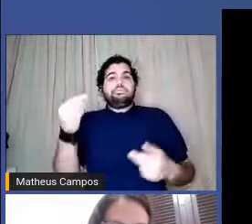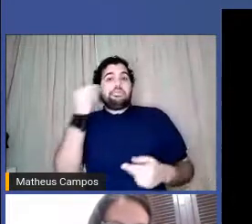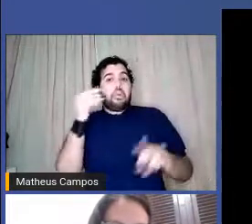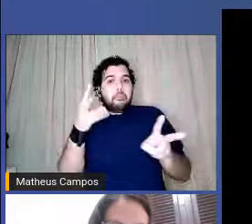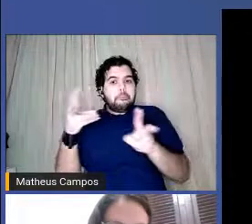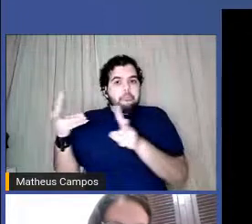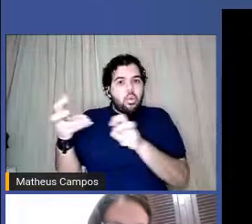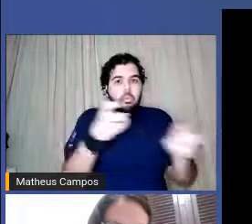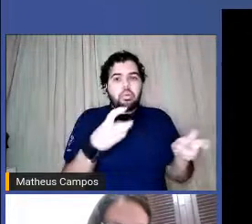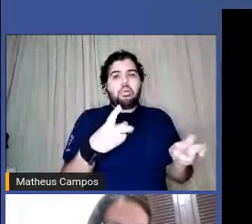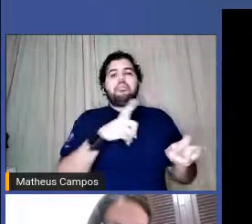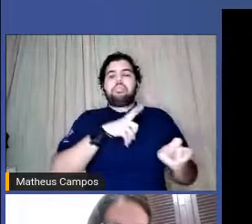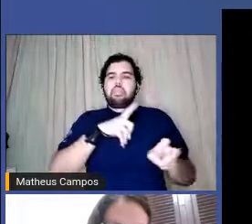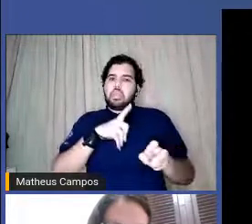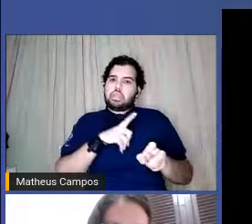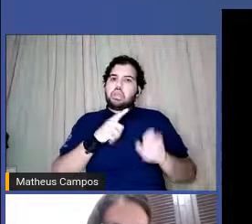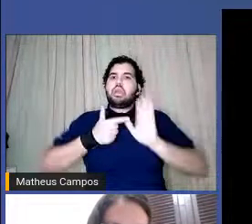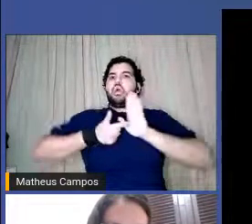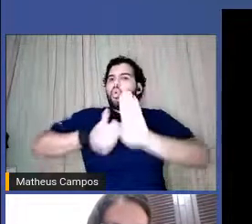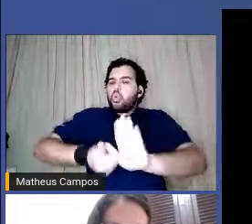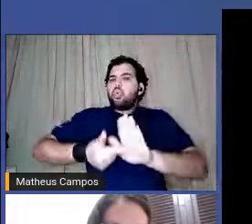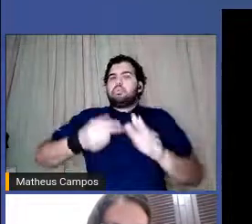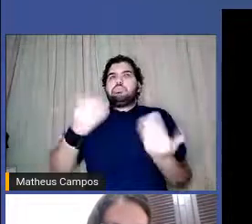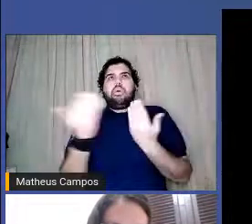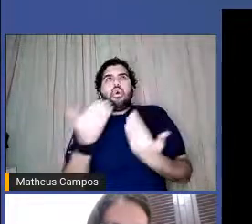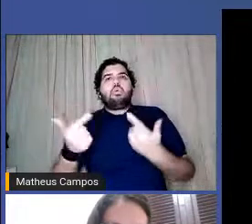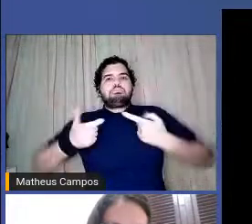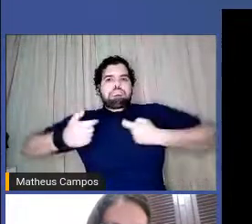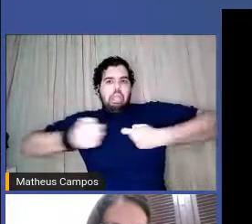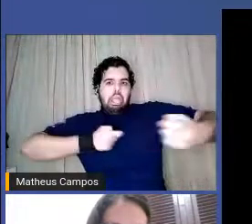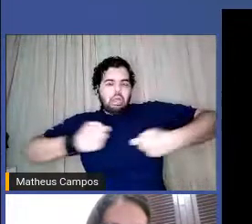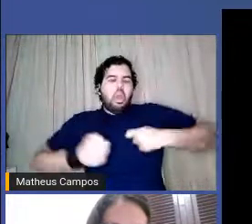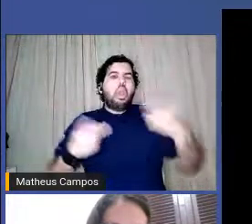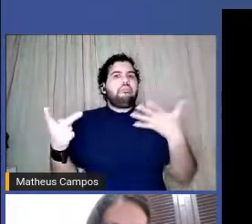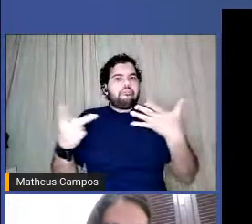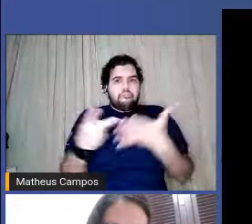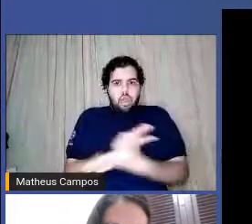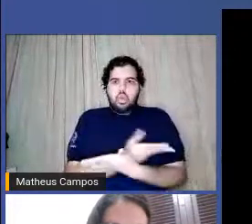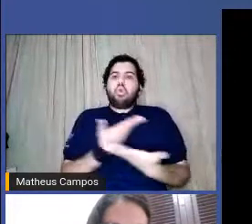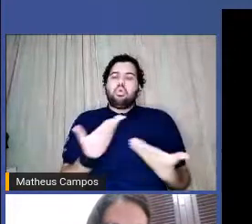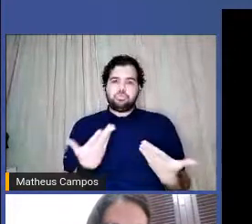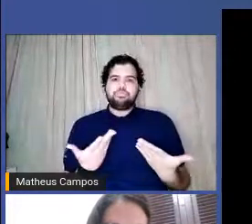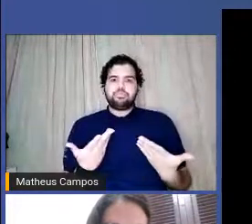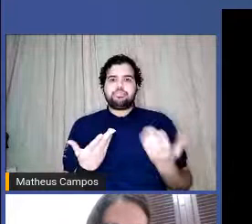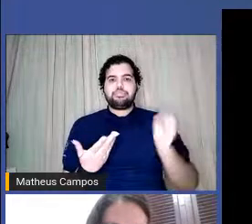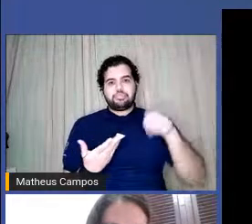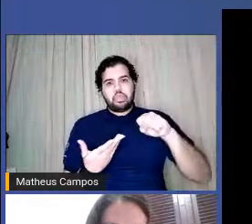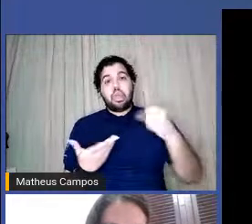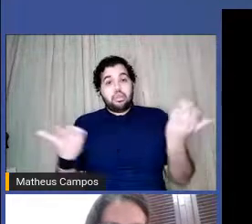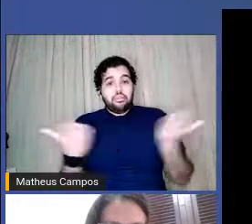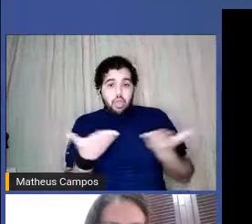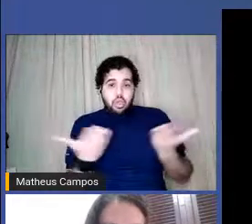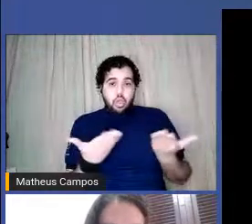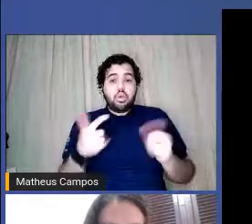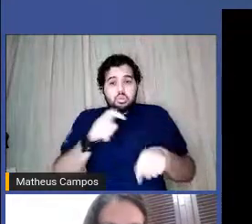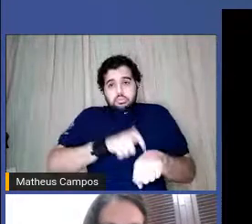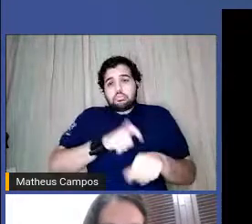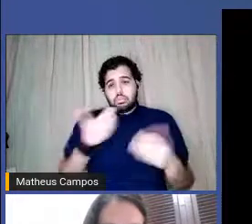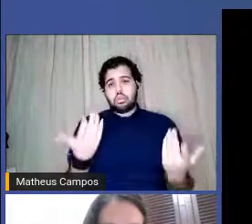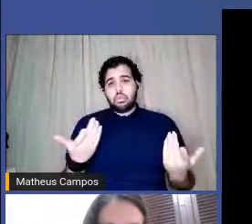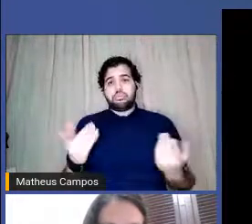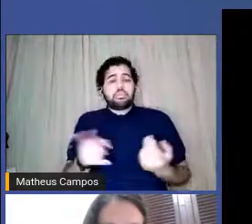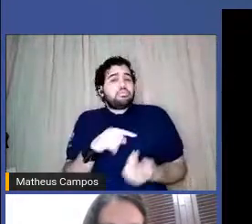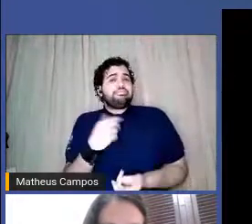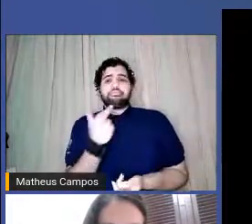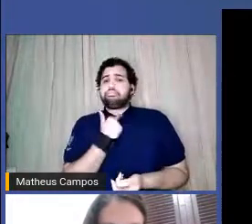uma matança anunciada, tem uma guerra aí que está acontecendo, inclusive, nesse momento, está acontecendo e que a gente não pode fazer